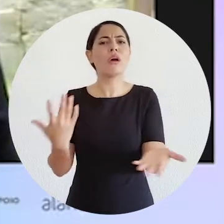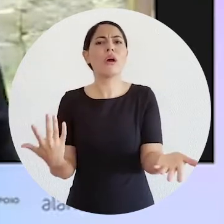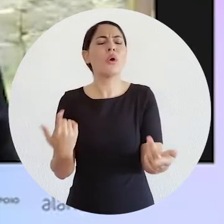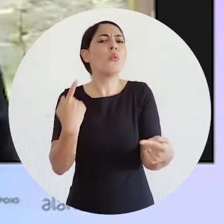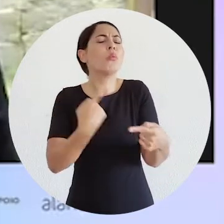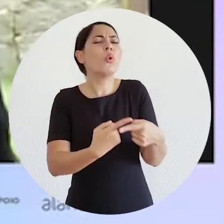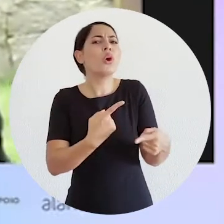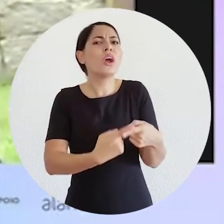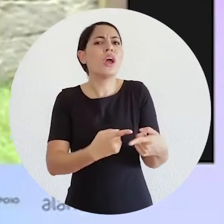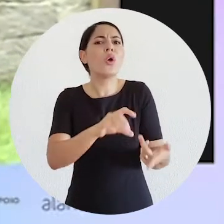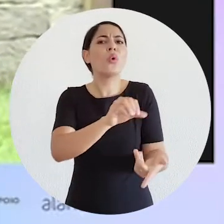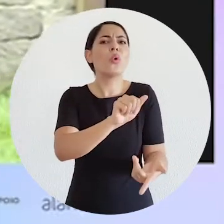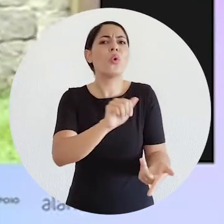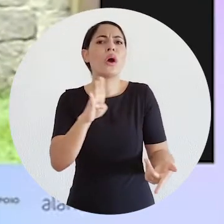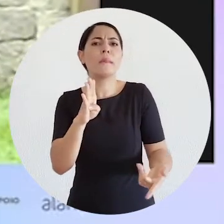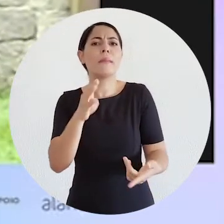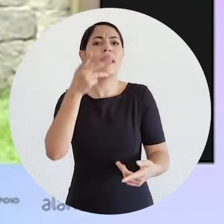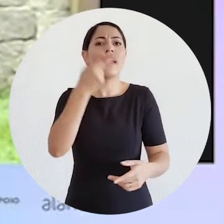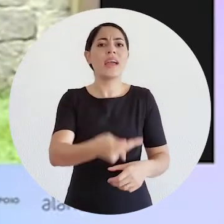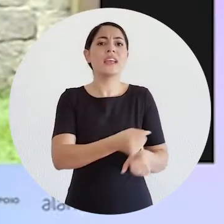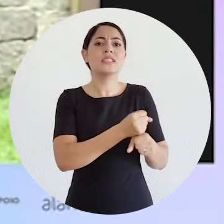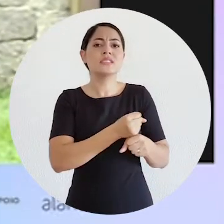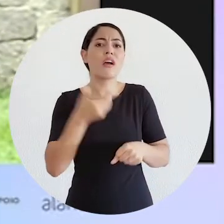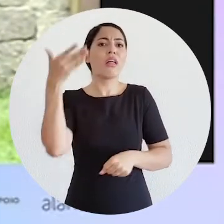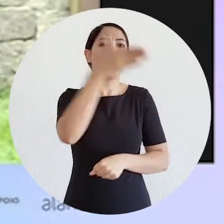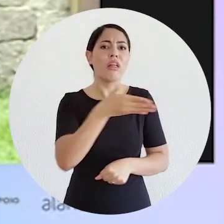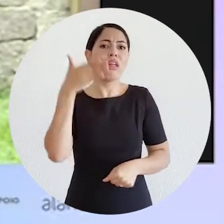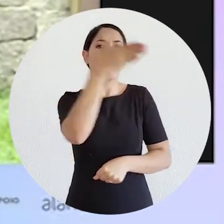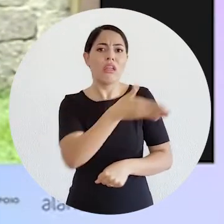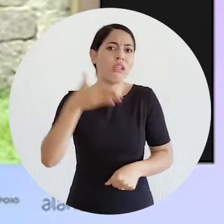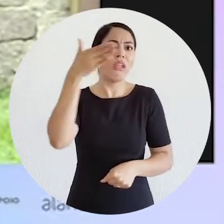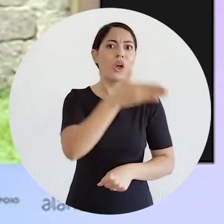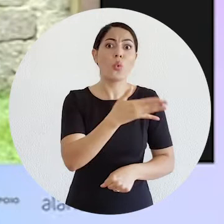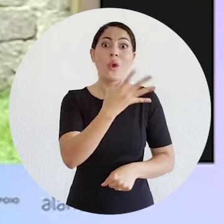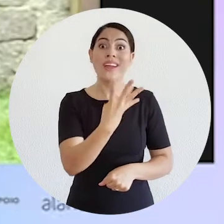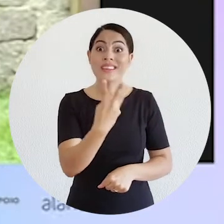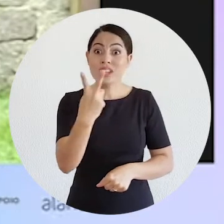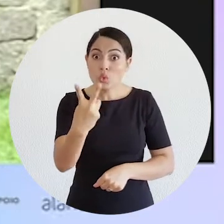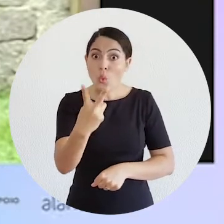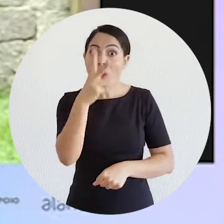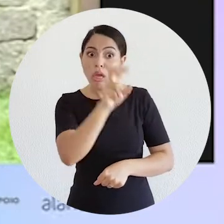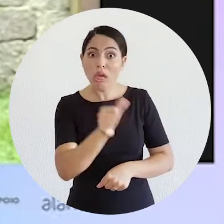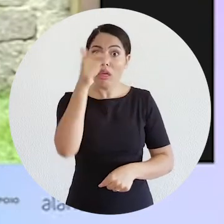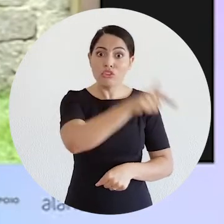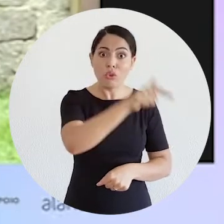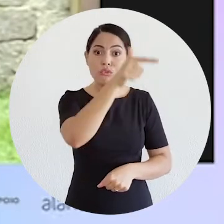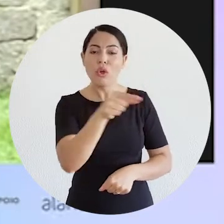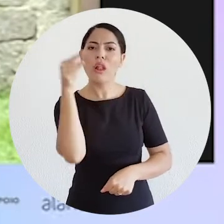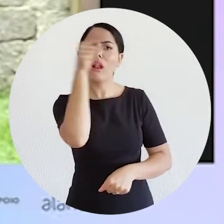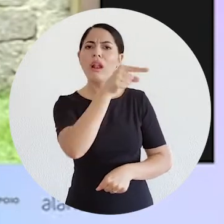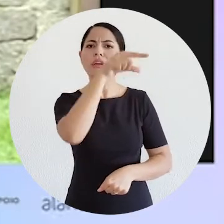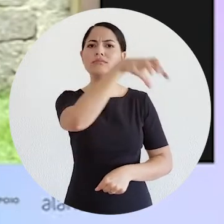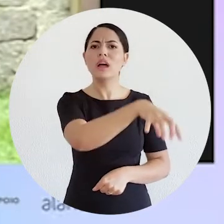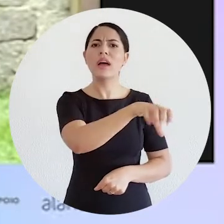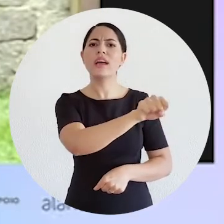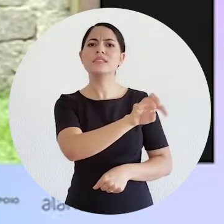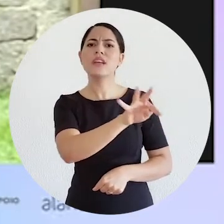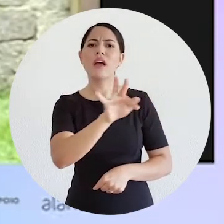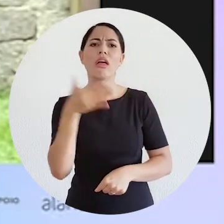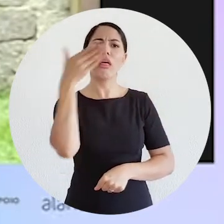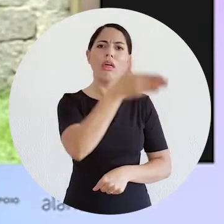muito objetivo, por que a ordem esse ano foi 42 vezes ao Supremo Tribunal Federal,